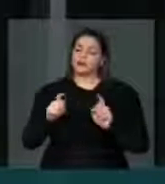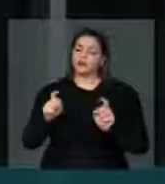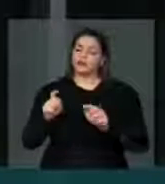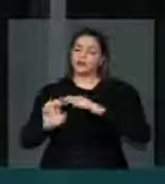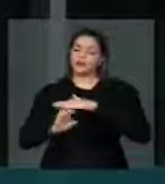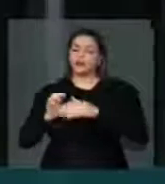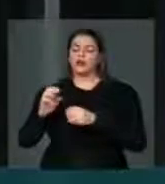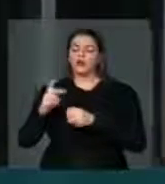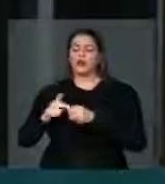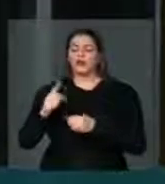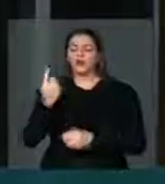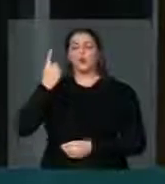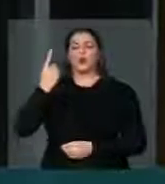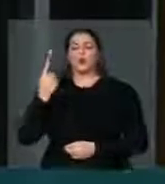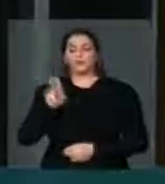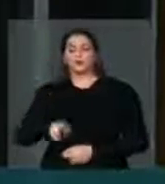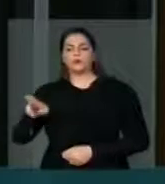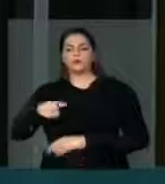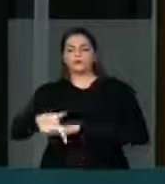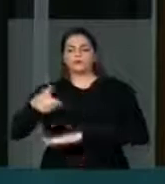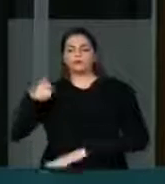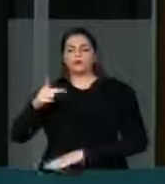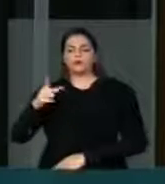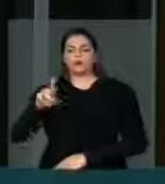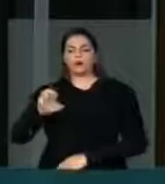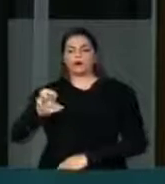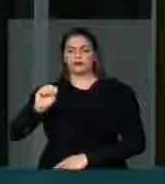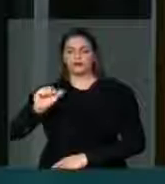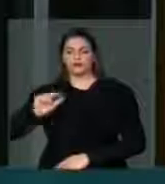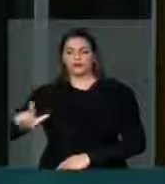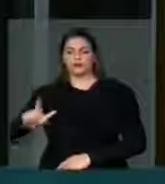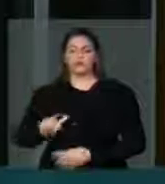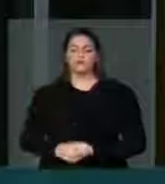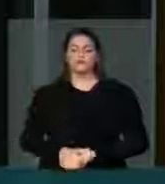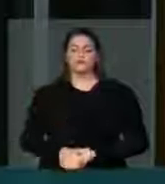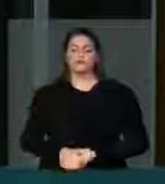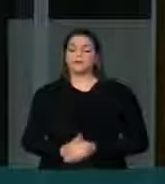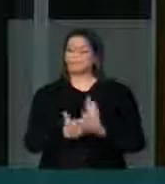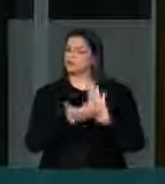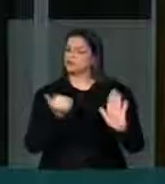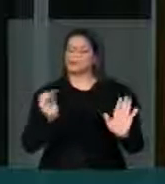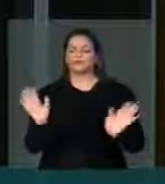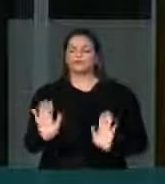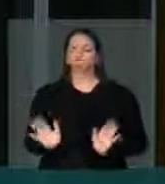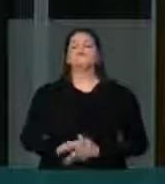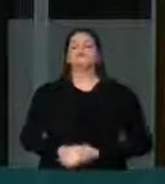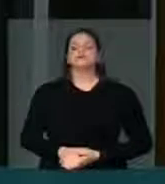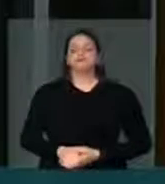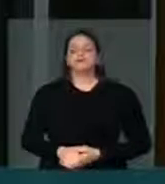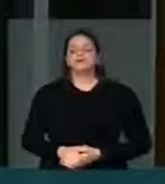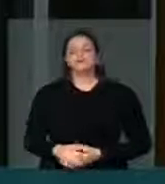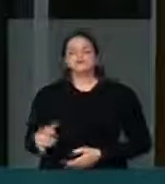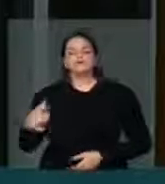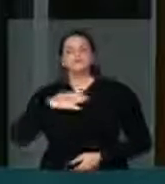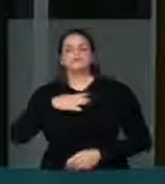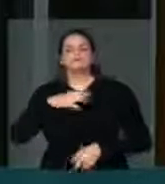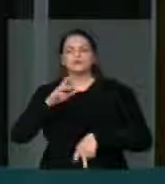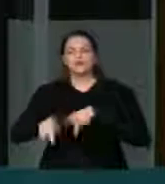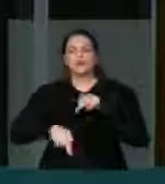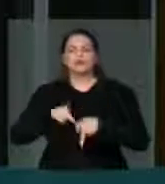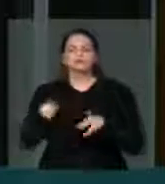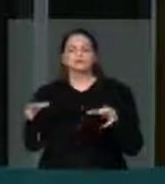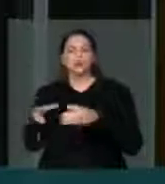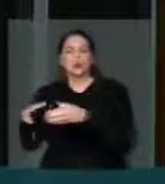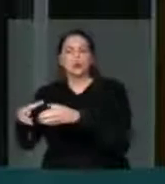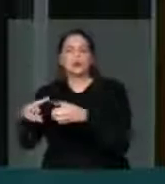operadora única do pré-sal. E também nesse ato ficou afirmado pelo movimento social, pelos diversos partidos políticos